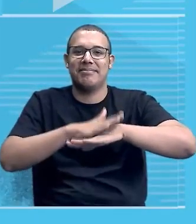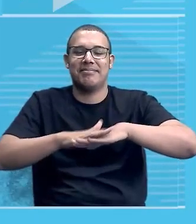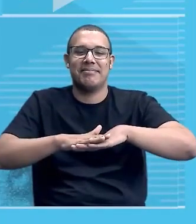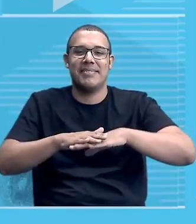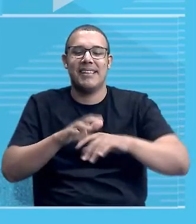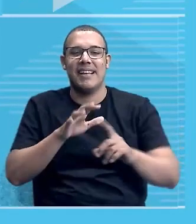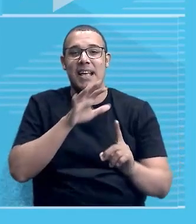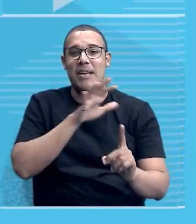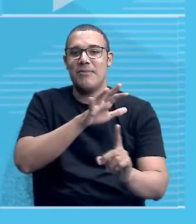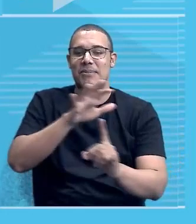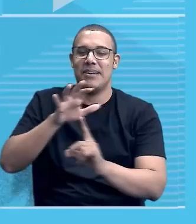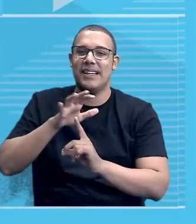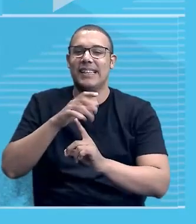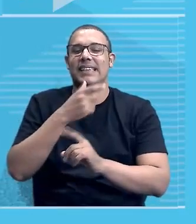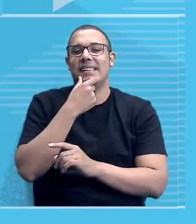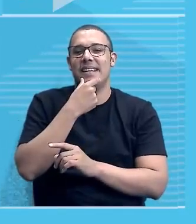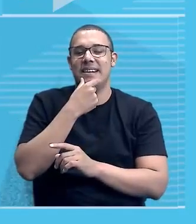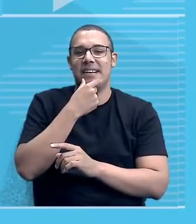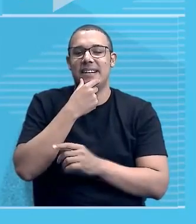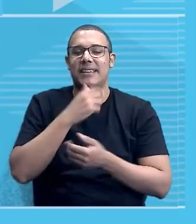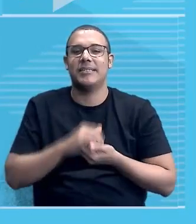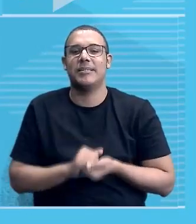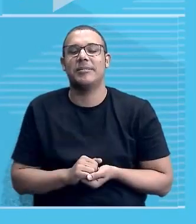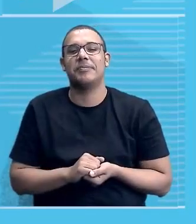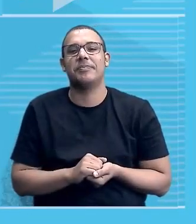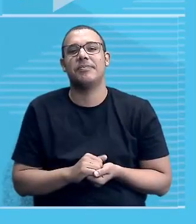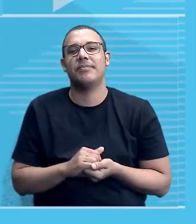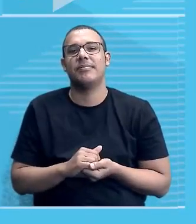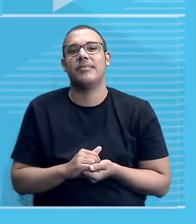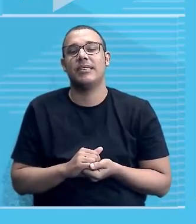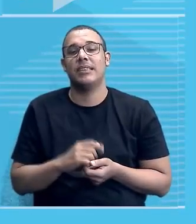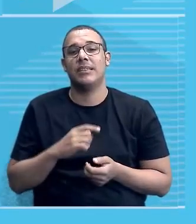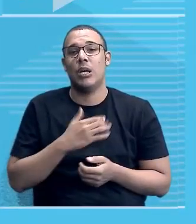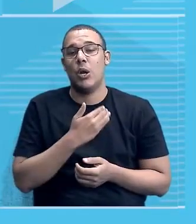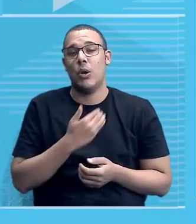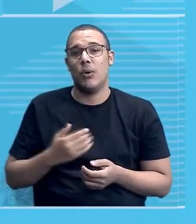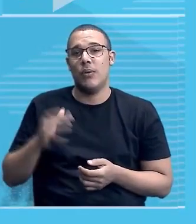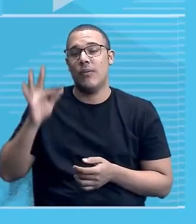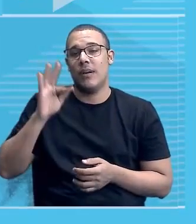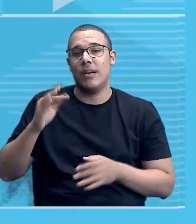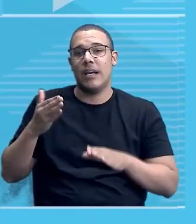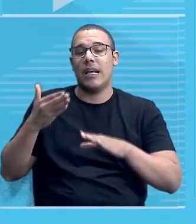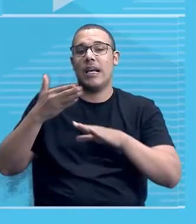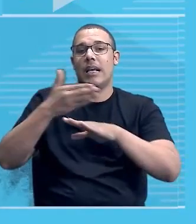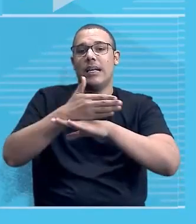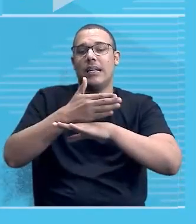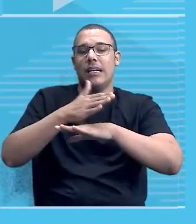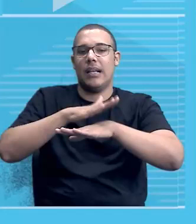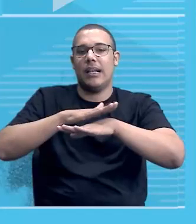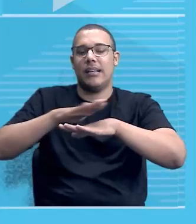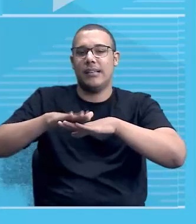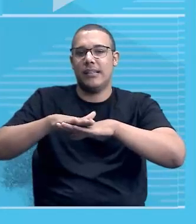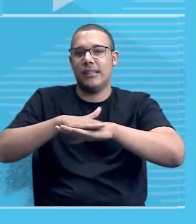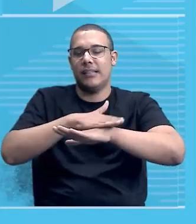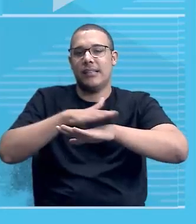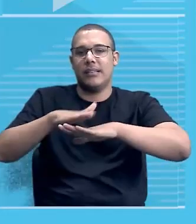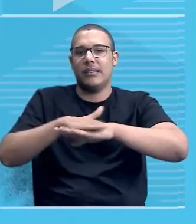britânica na região, levaram o governo francês a obitar por invadir Madagascar em